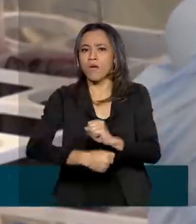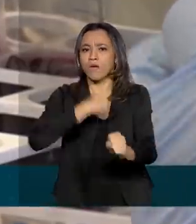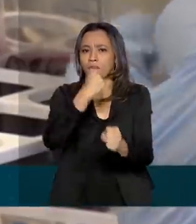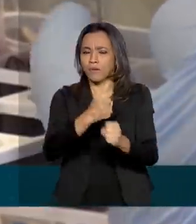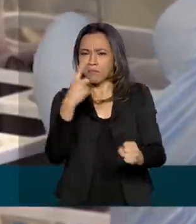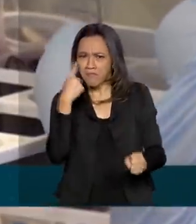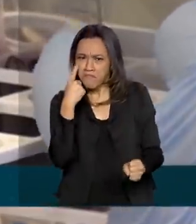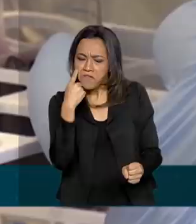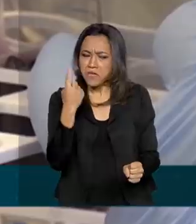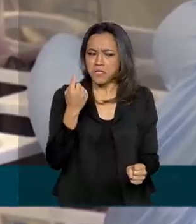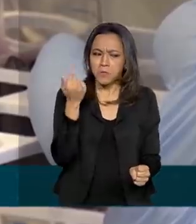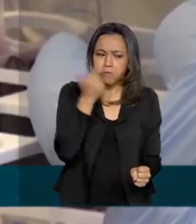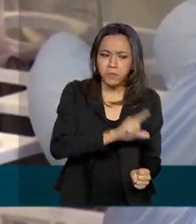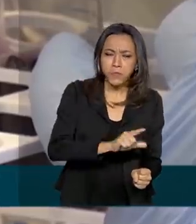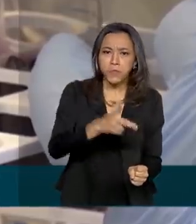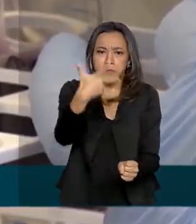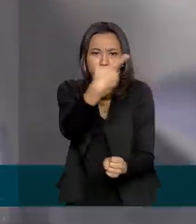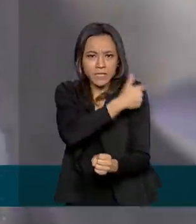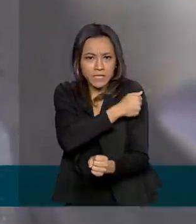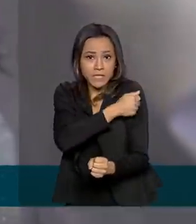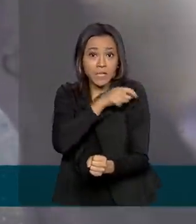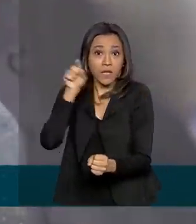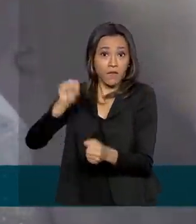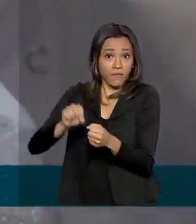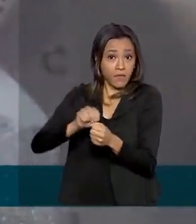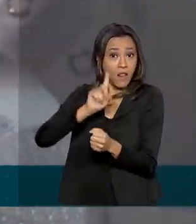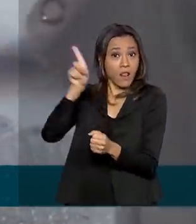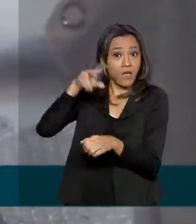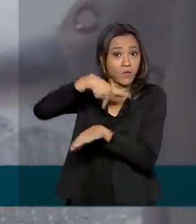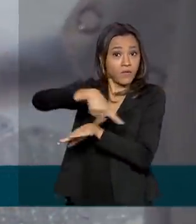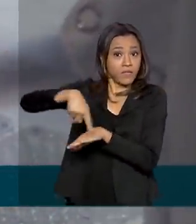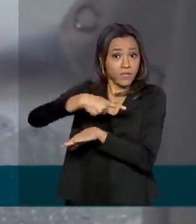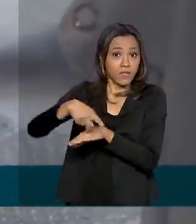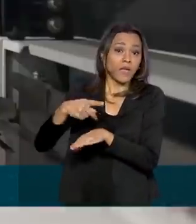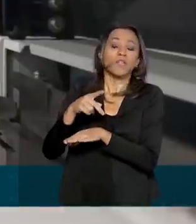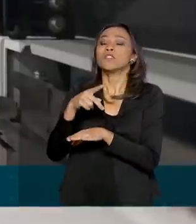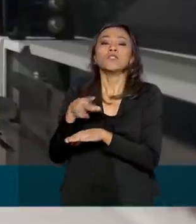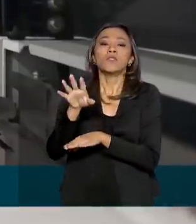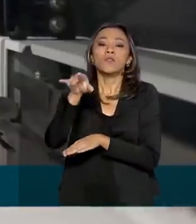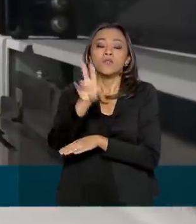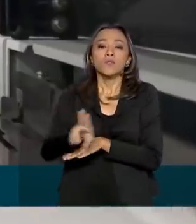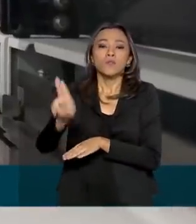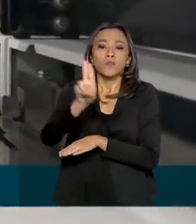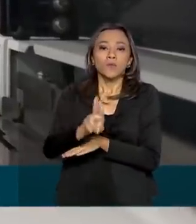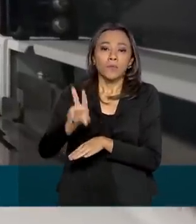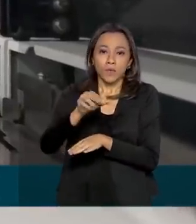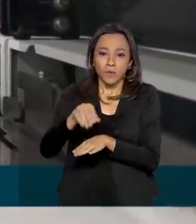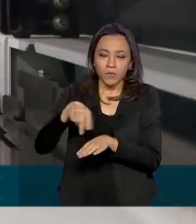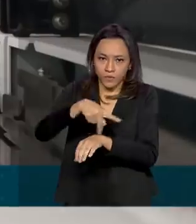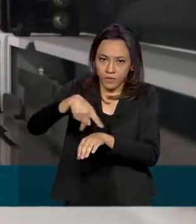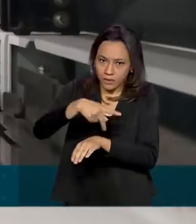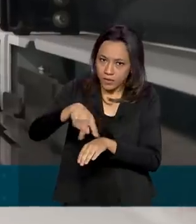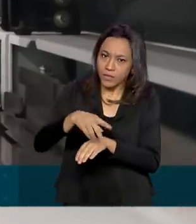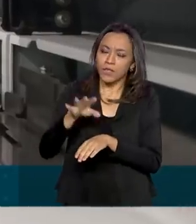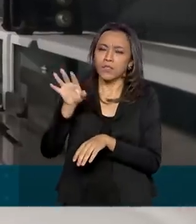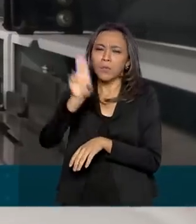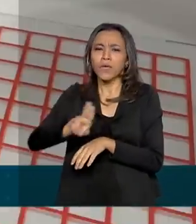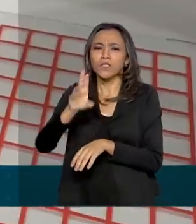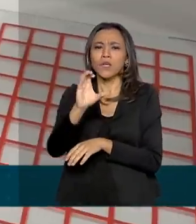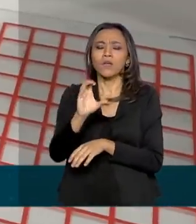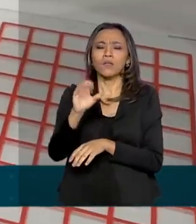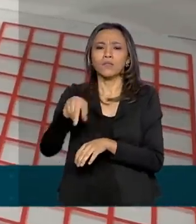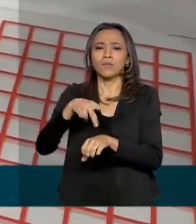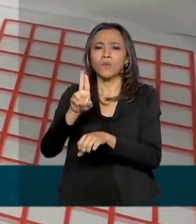vacina produzida pela Universidade de Oxford. Essa vacina é uma das 13 que estão na fase clínica, a mais avançada, num total de